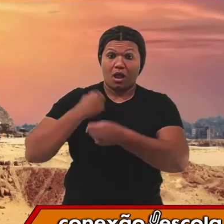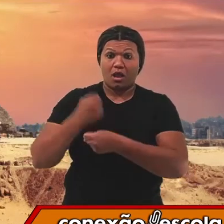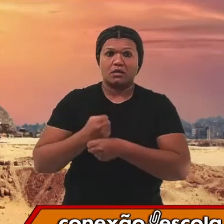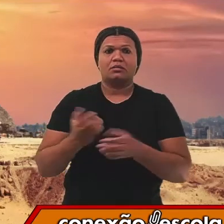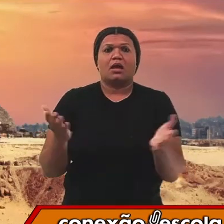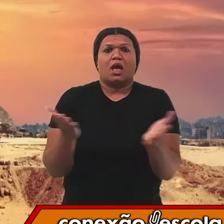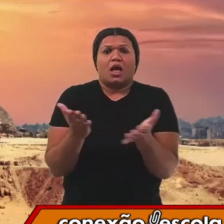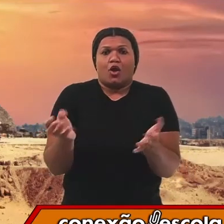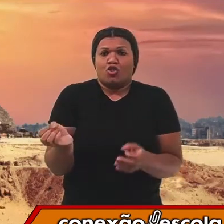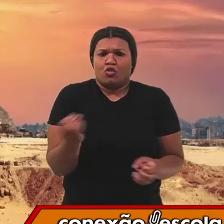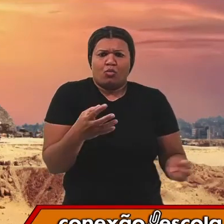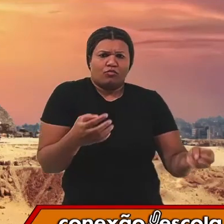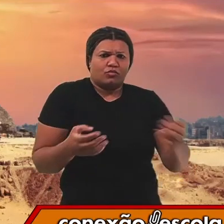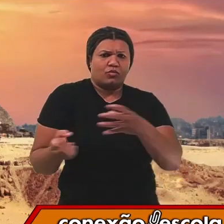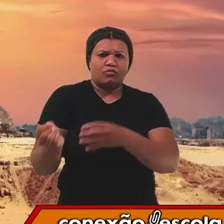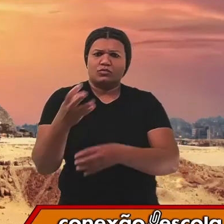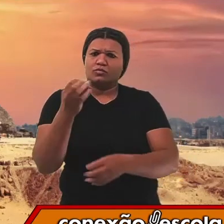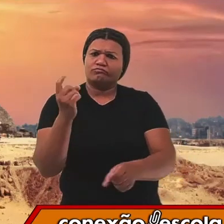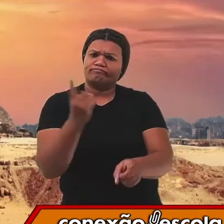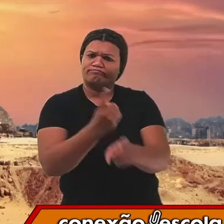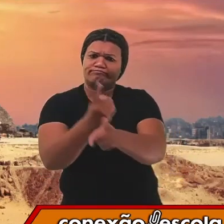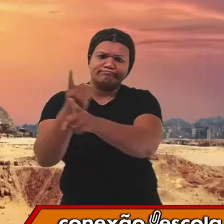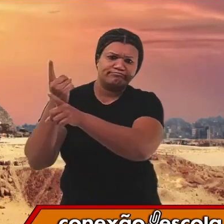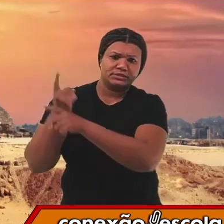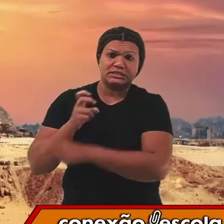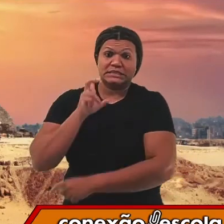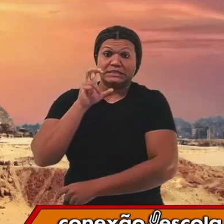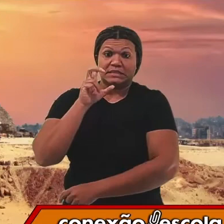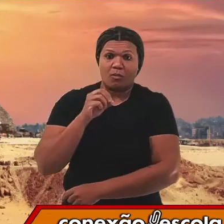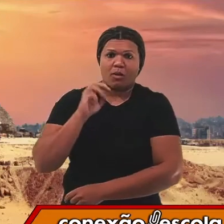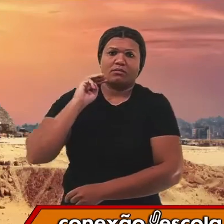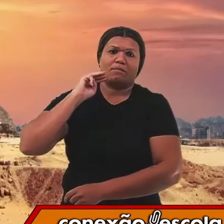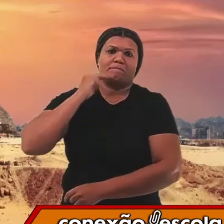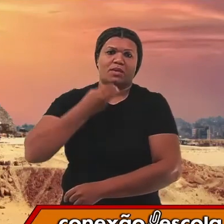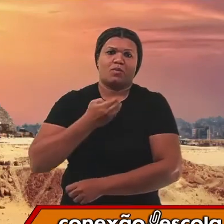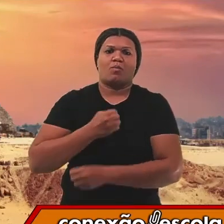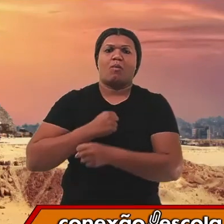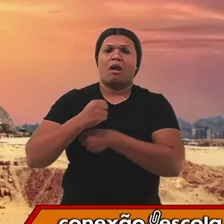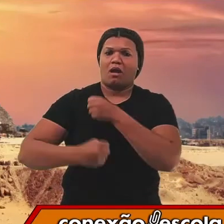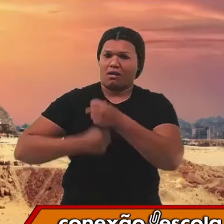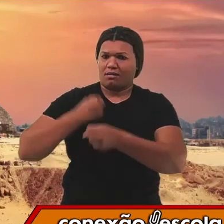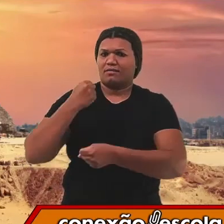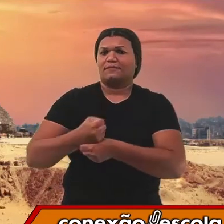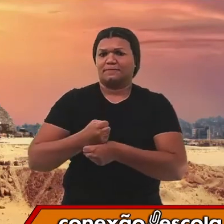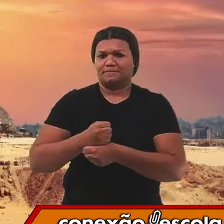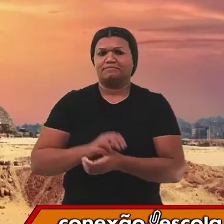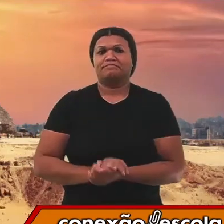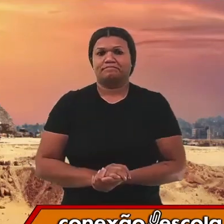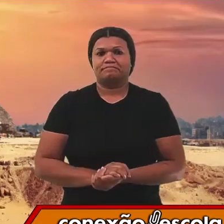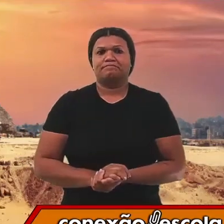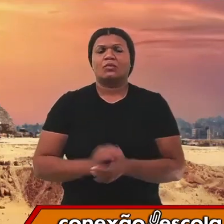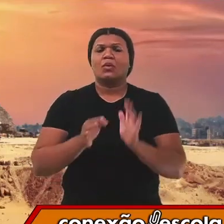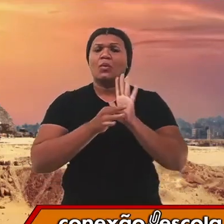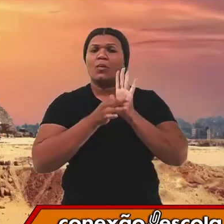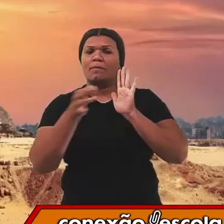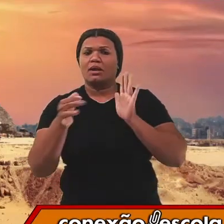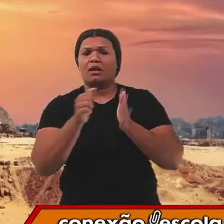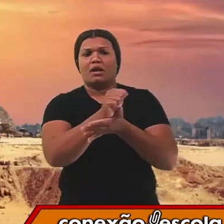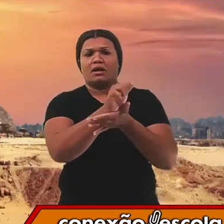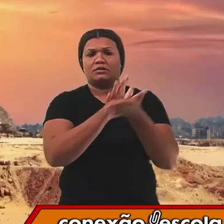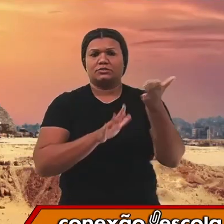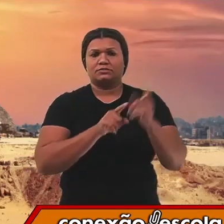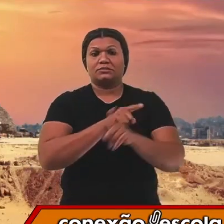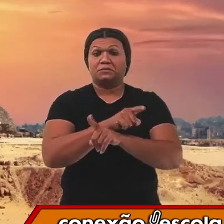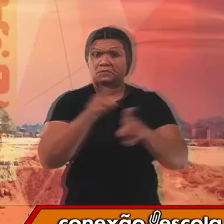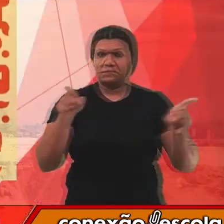nós temos essas novas descobertas apontando para 50 mil anos. Como sugestão de atividade para vocês,